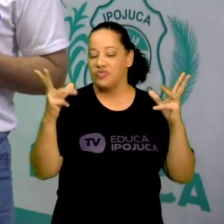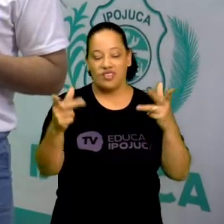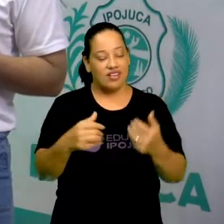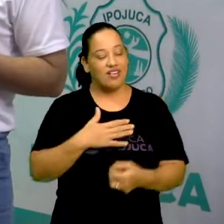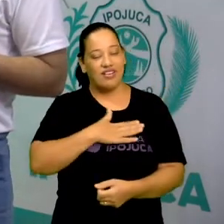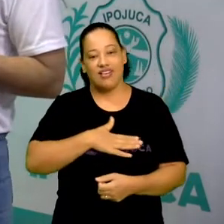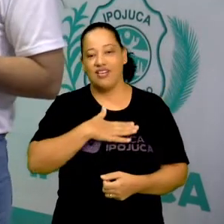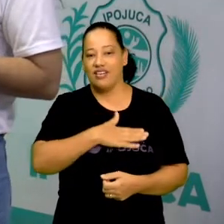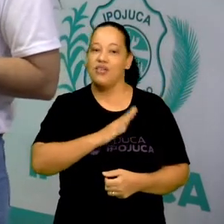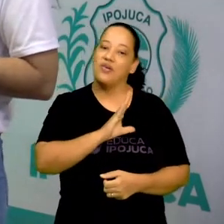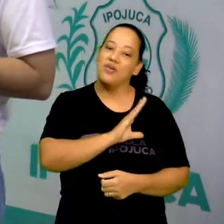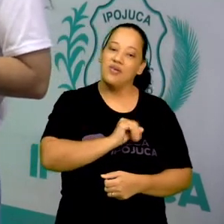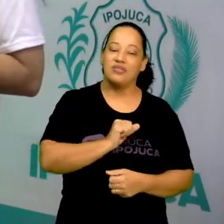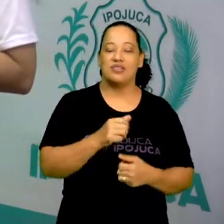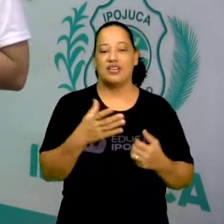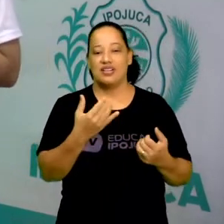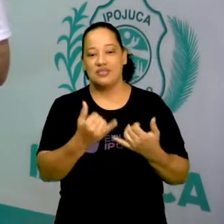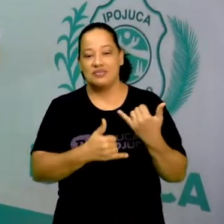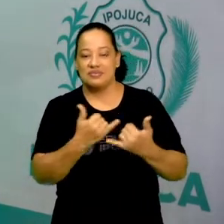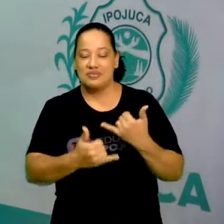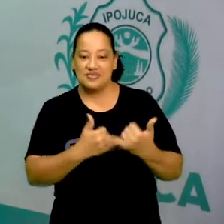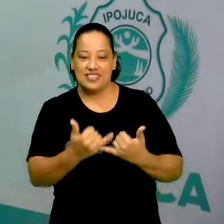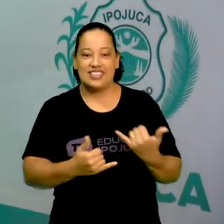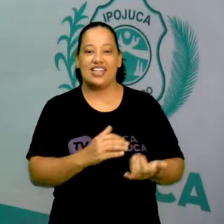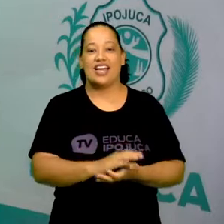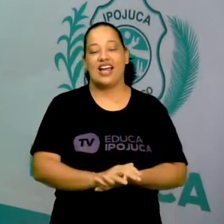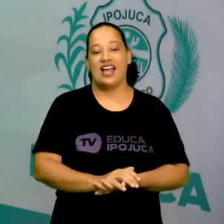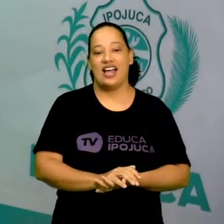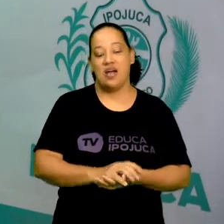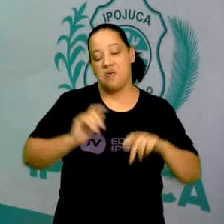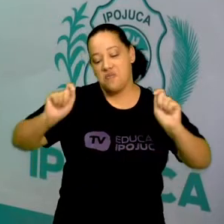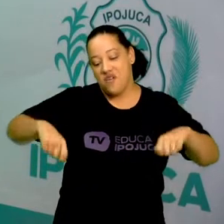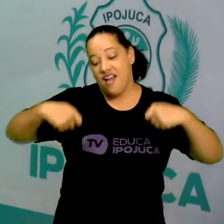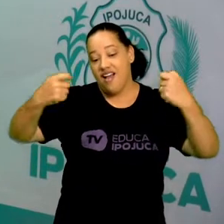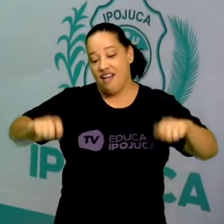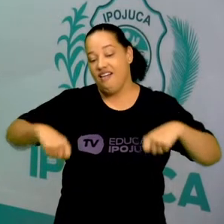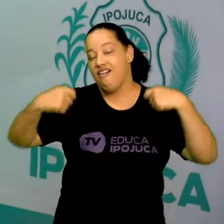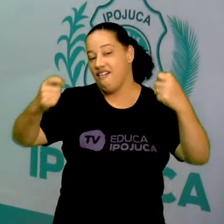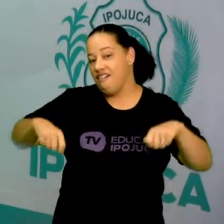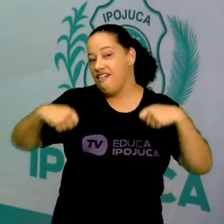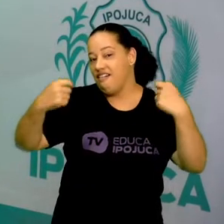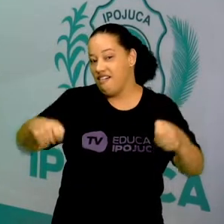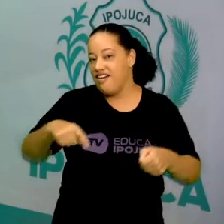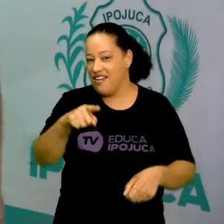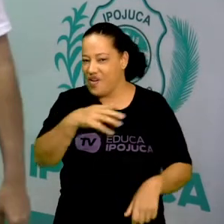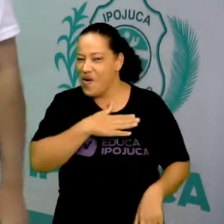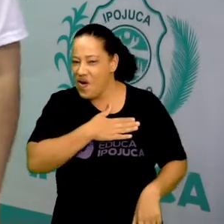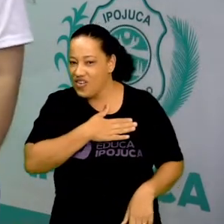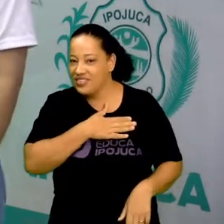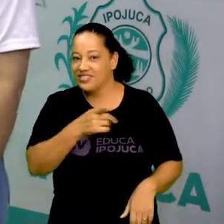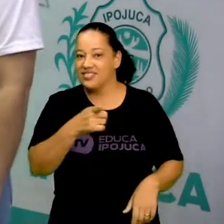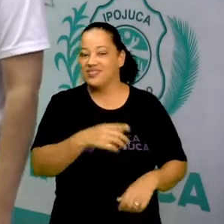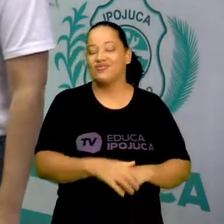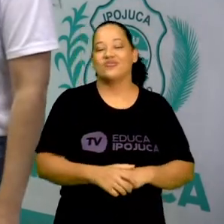amarelinha. E de pular corda, quem aí gosta? Muito bom.